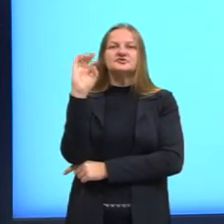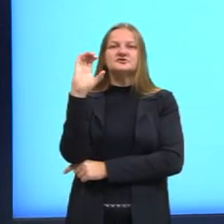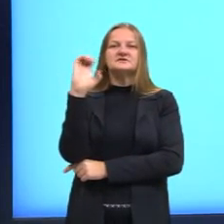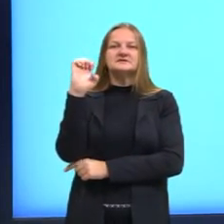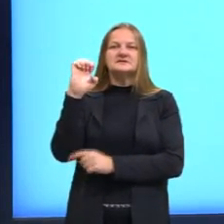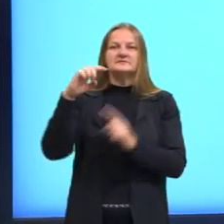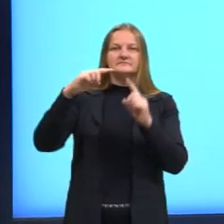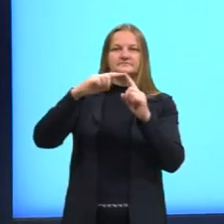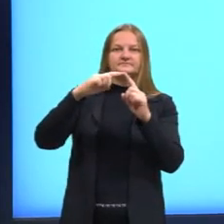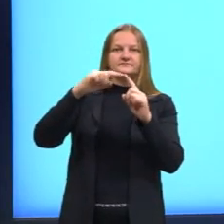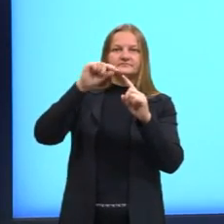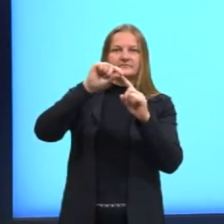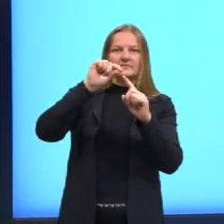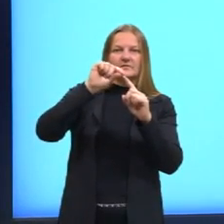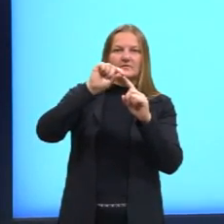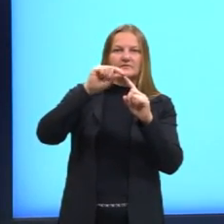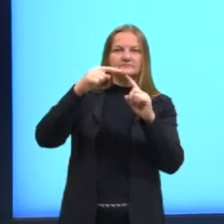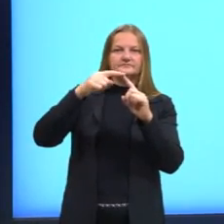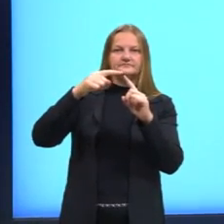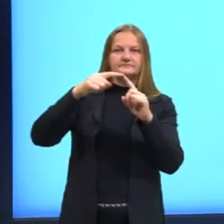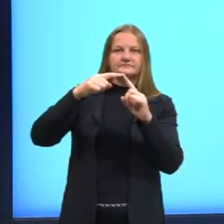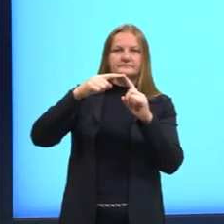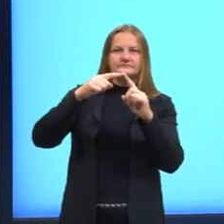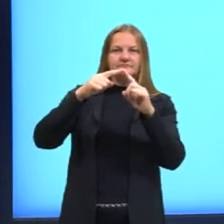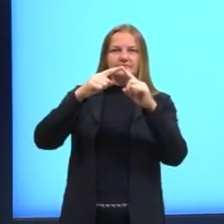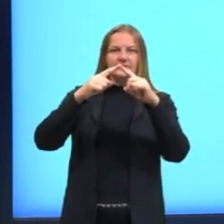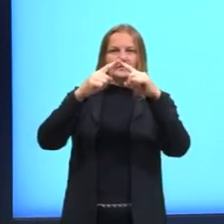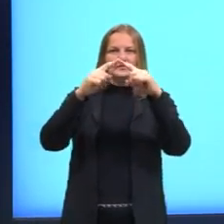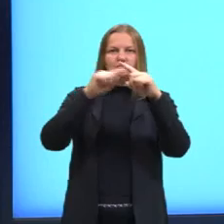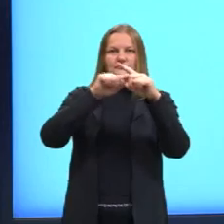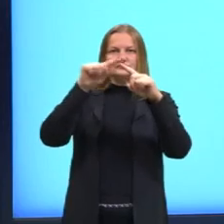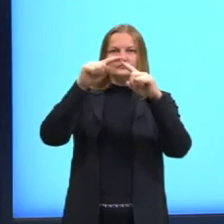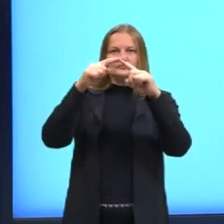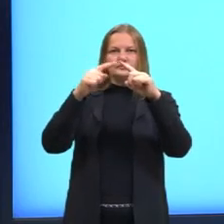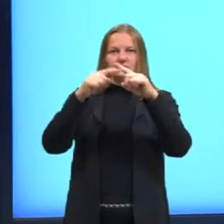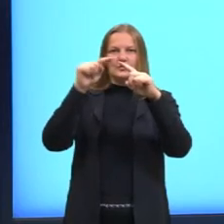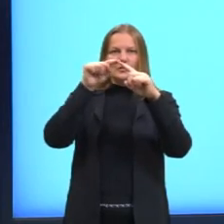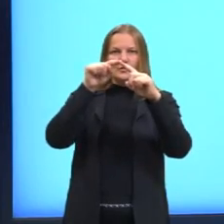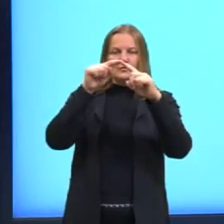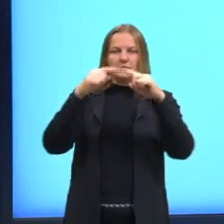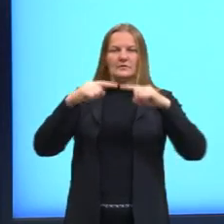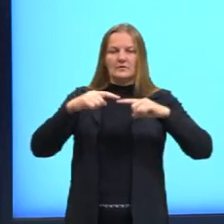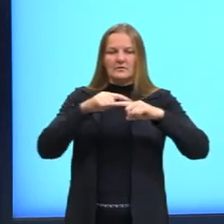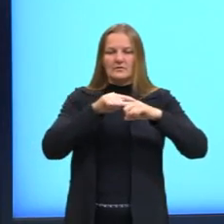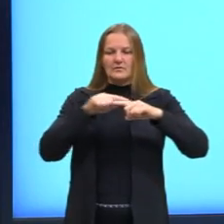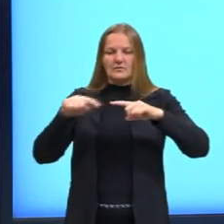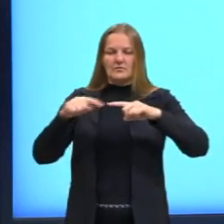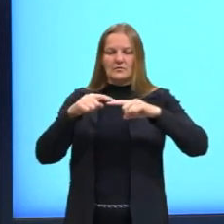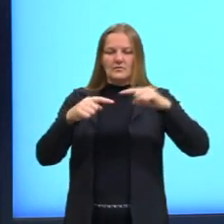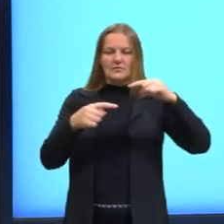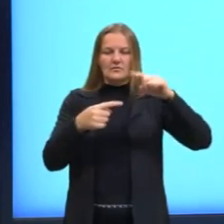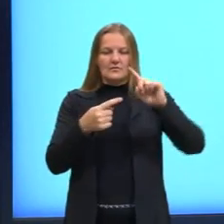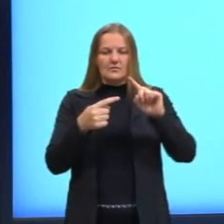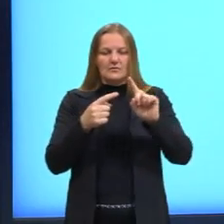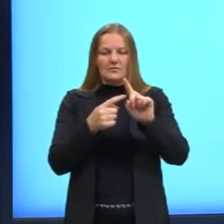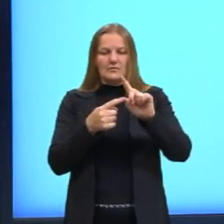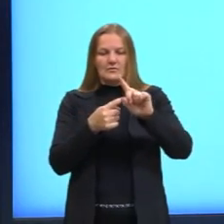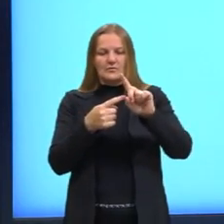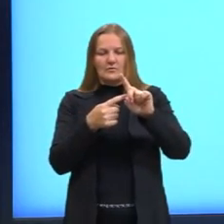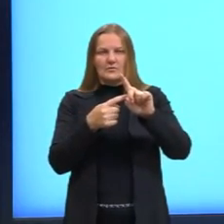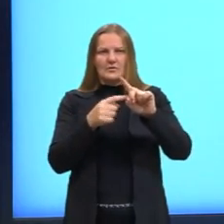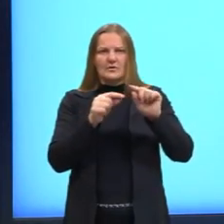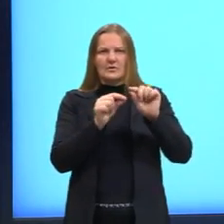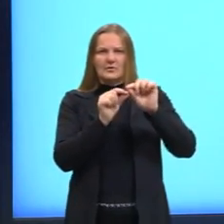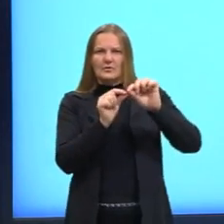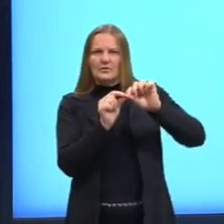de cada dois lados. Certo? Posso chamar aqui, esse lado com esse lado aqui, logo acima eu tenho um vértice. Esse lado com